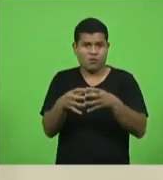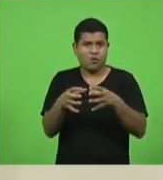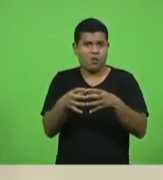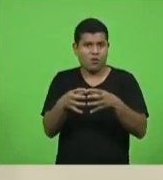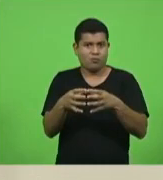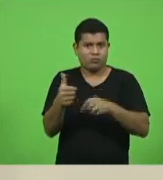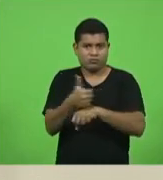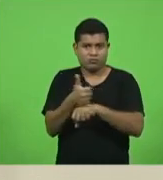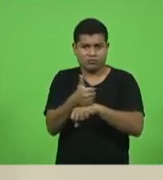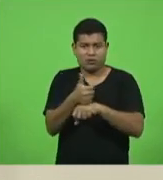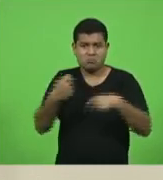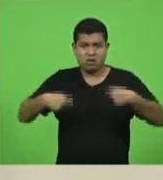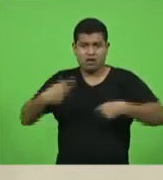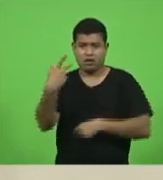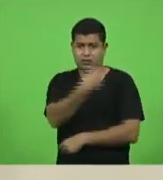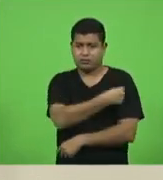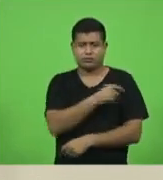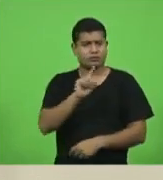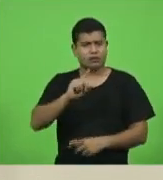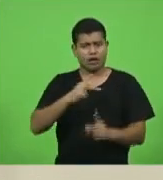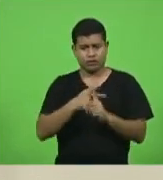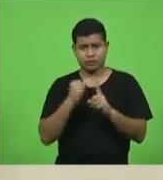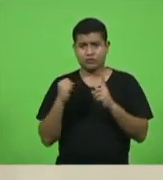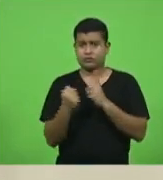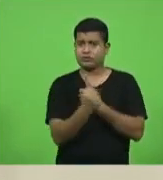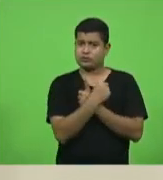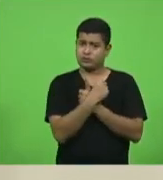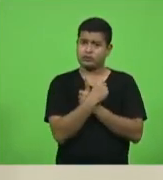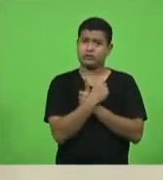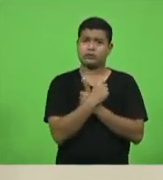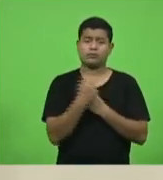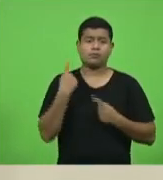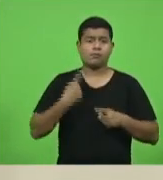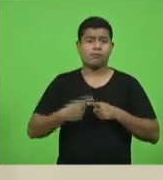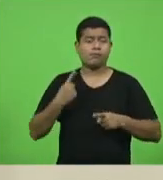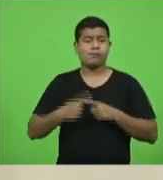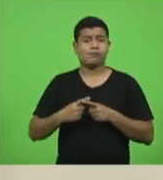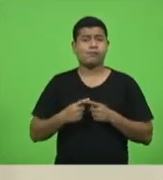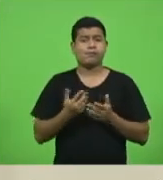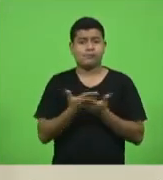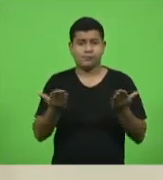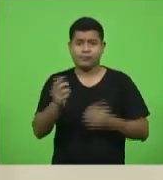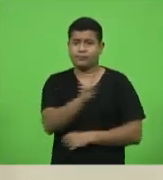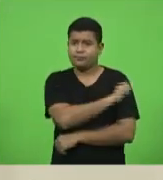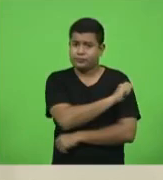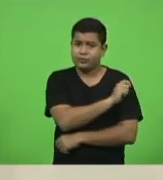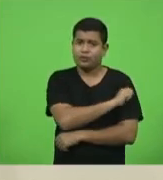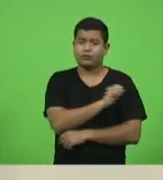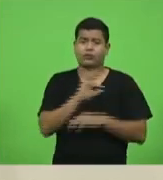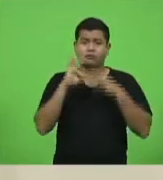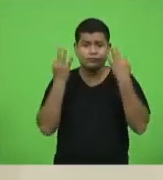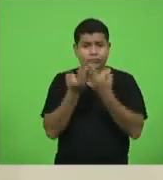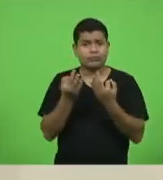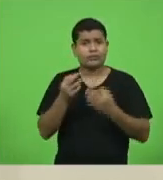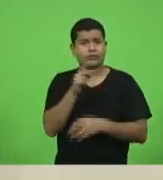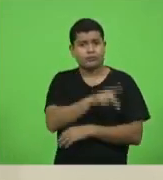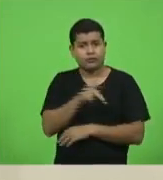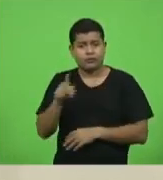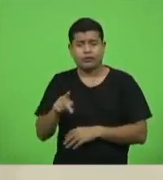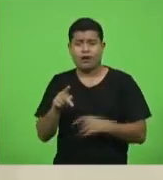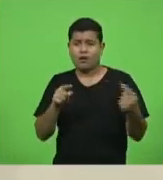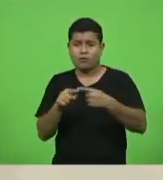estamos falando da sociedade, porque são alunos, são famílias. São professores, são famílias.